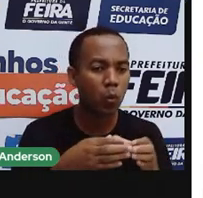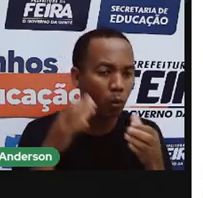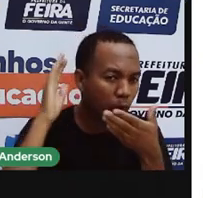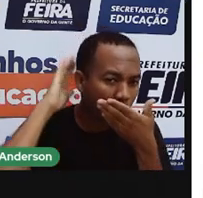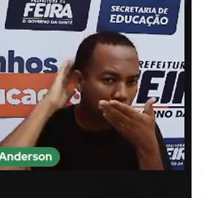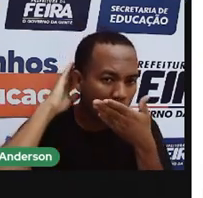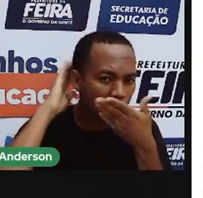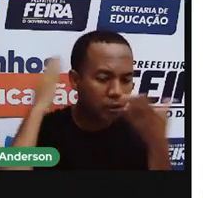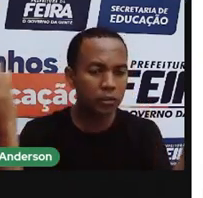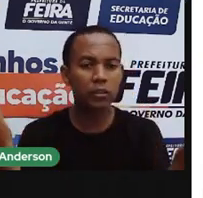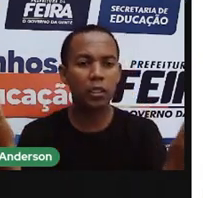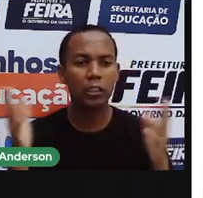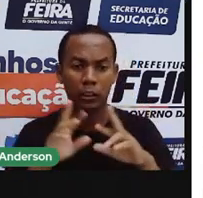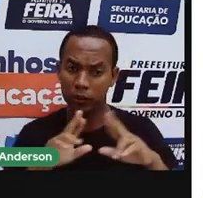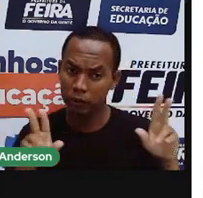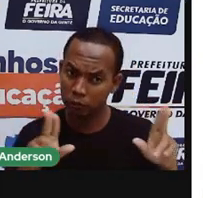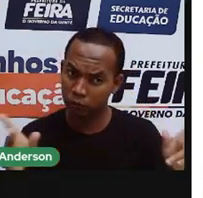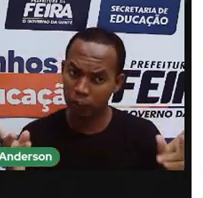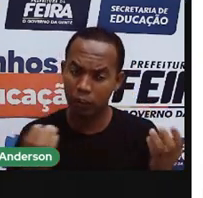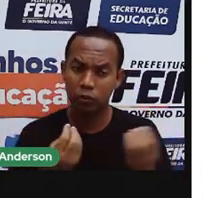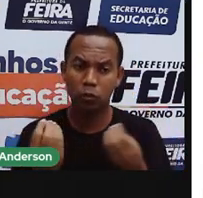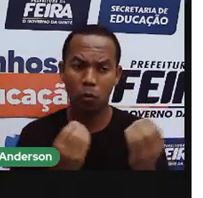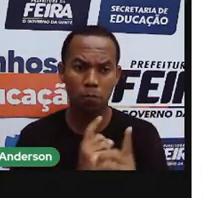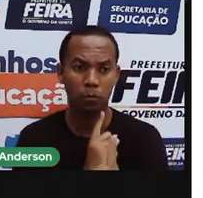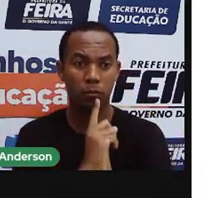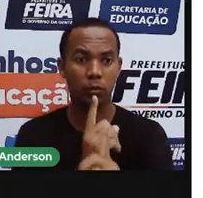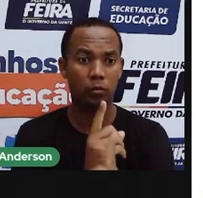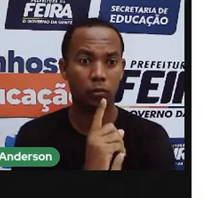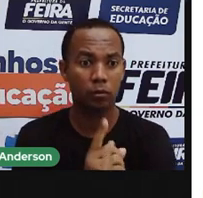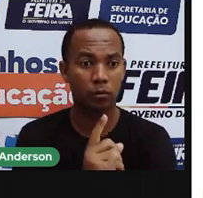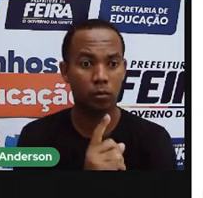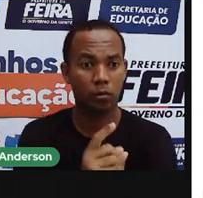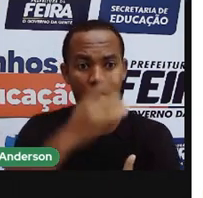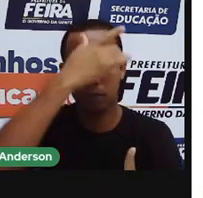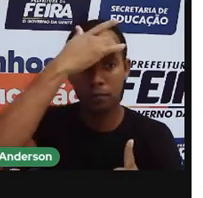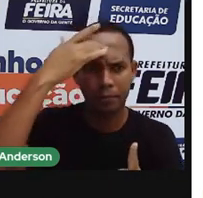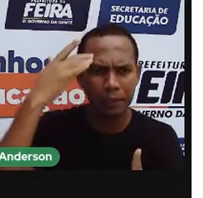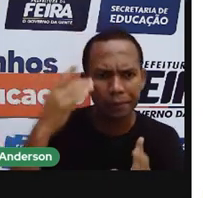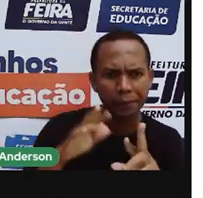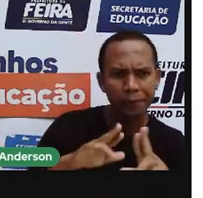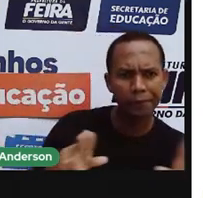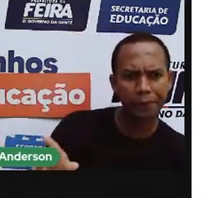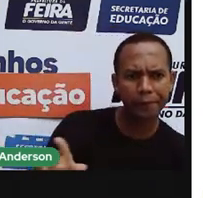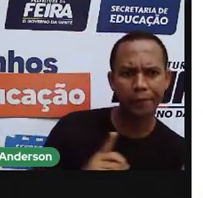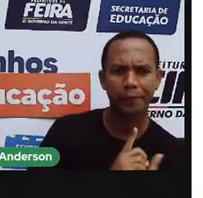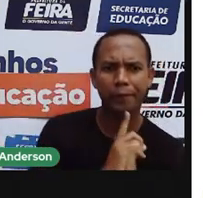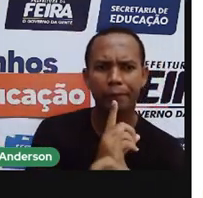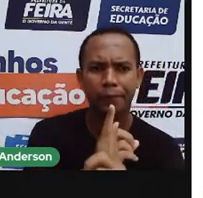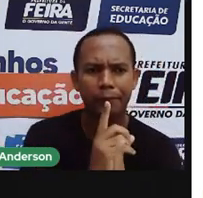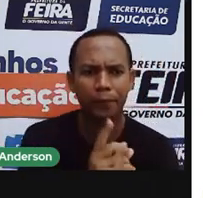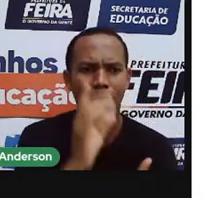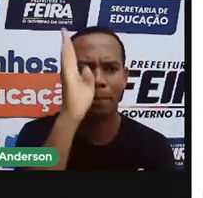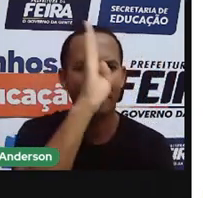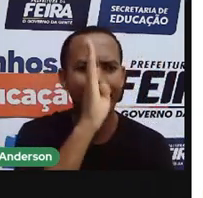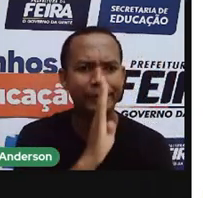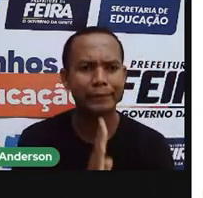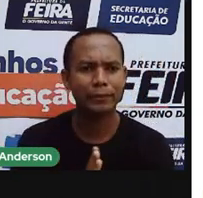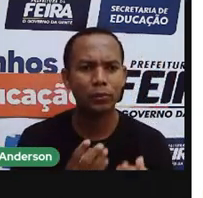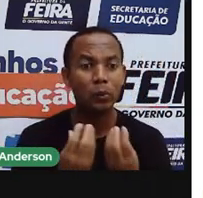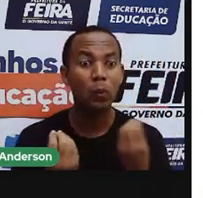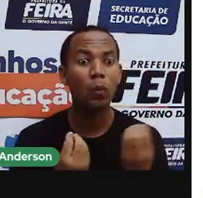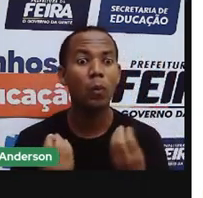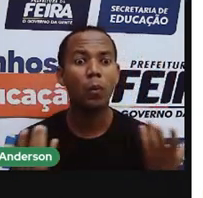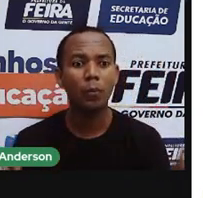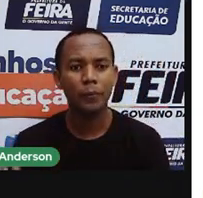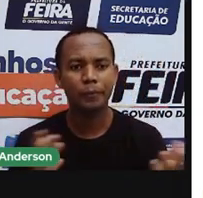Brasil? Poderia ter sido diferente? Qual foi a real intenção dos portugueses ao chegarem aqui no Brasil? E com essa